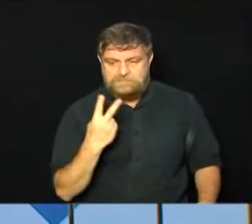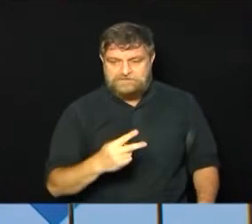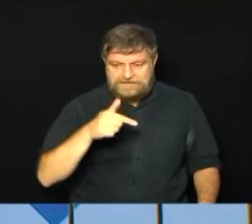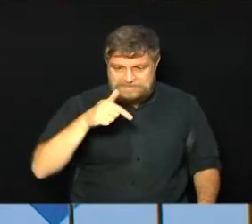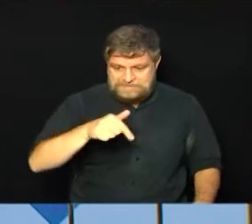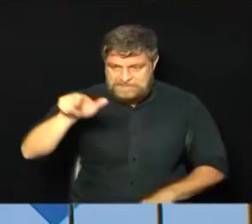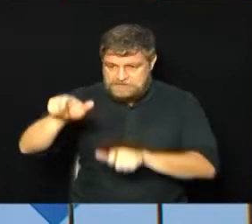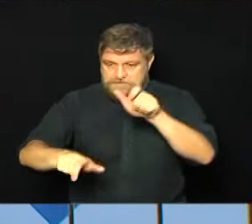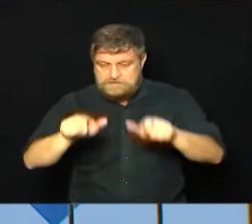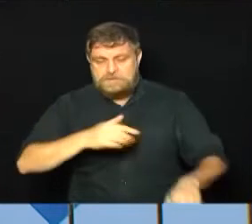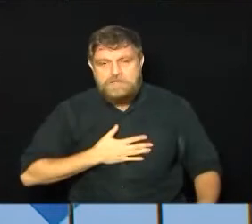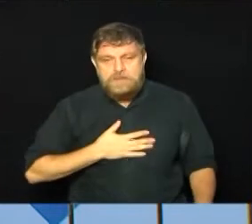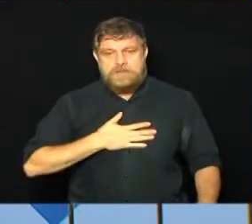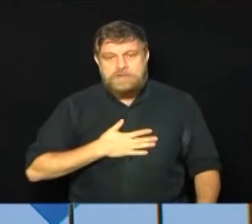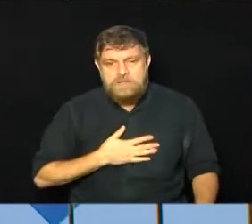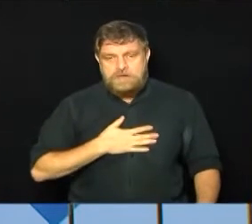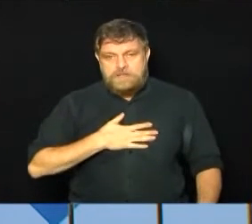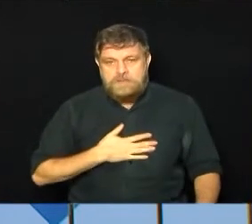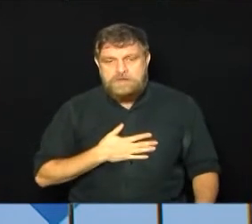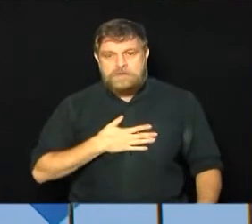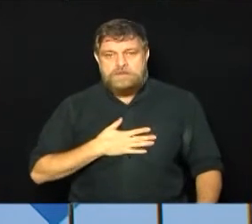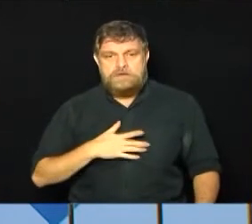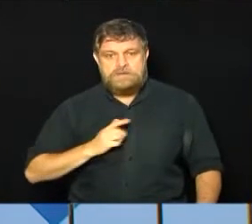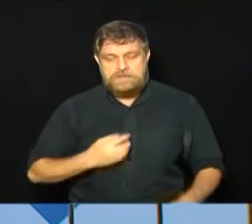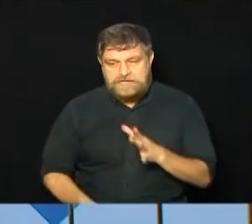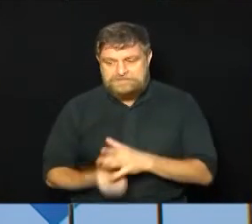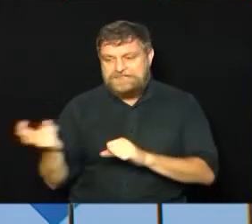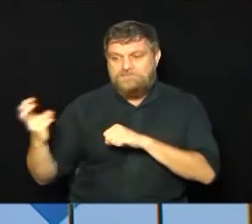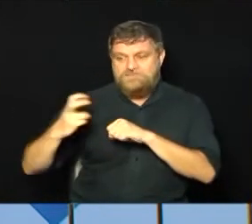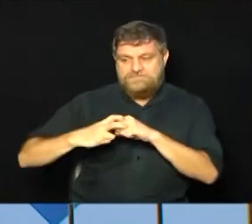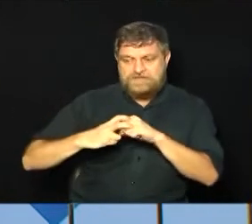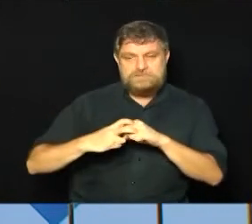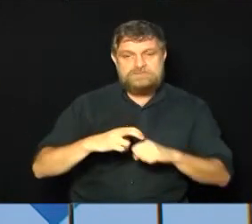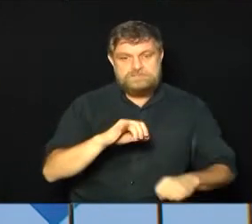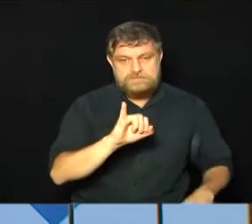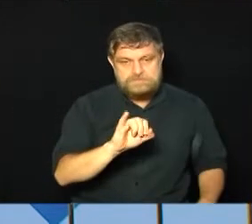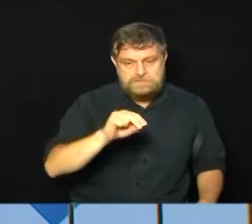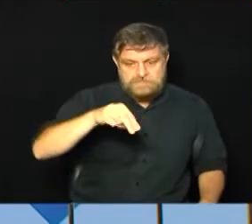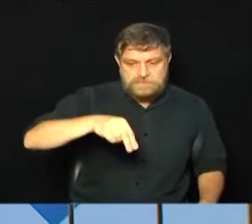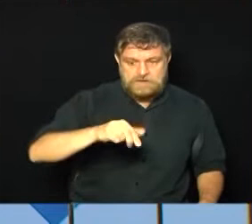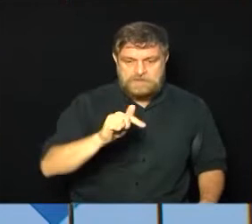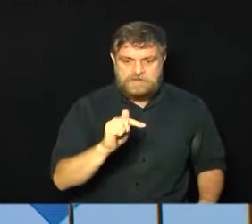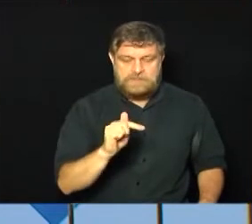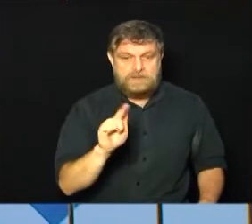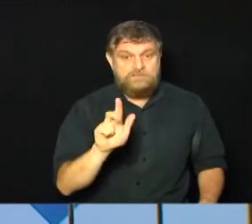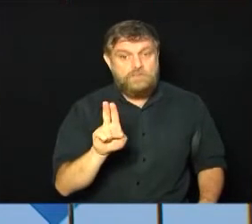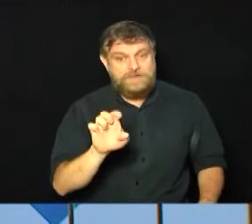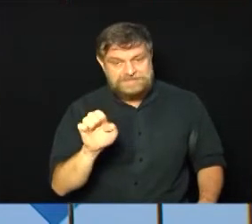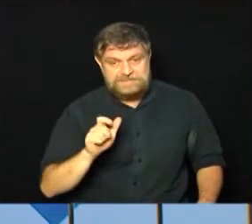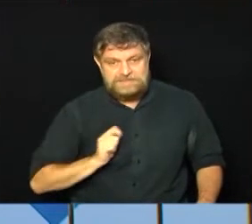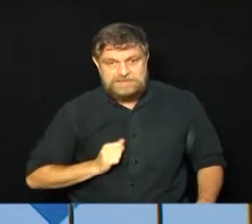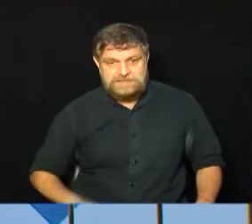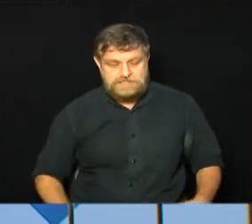da síndrome respiratória aguda grave causada aí por influenza. 4 sendo H3, N2